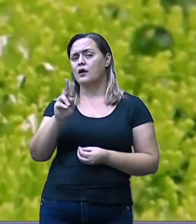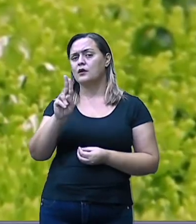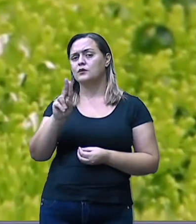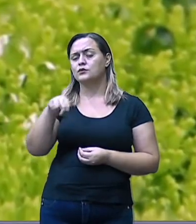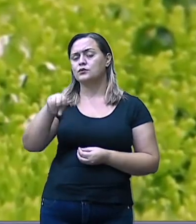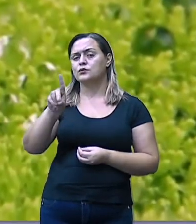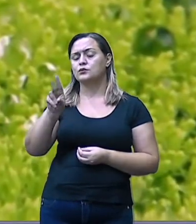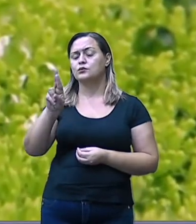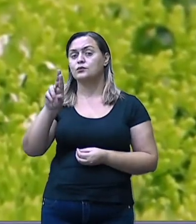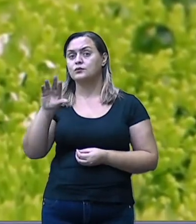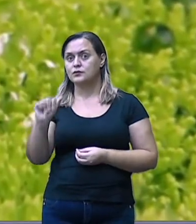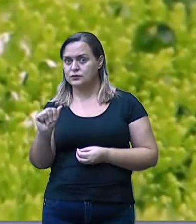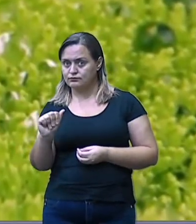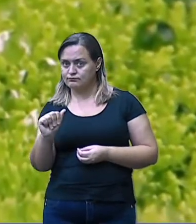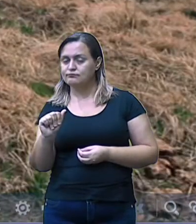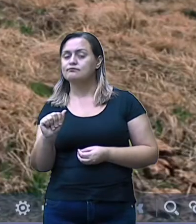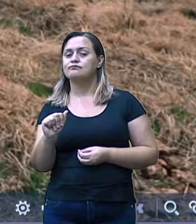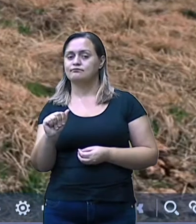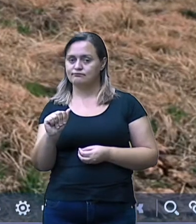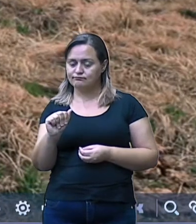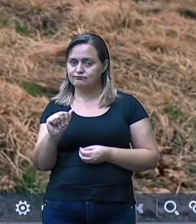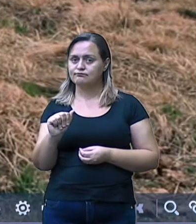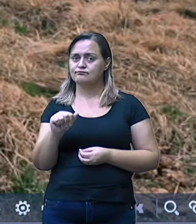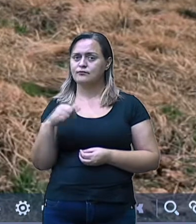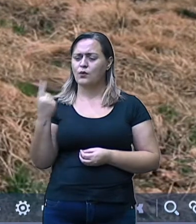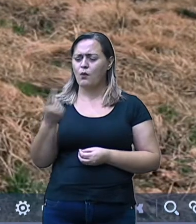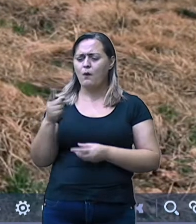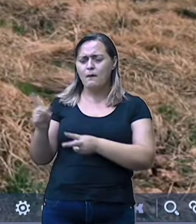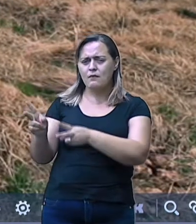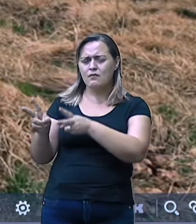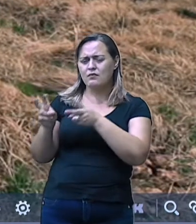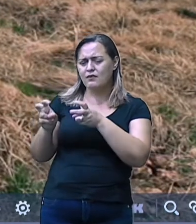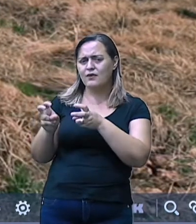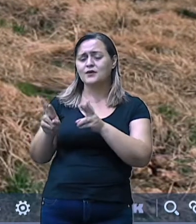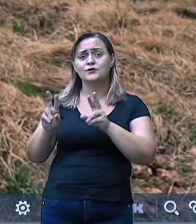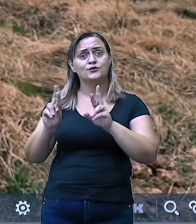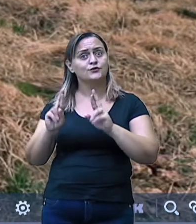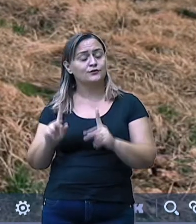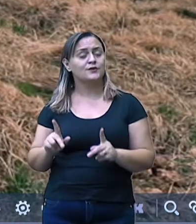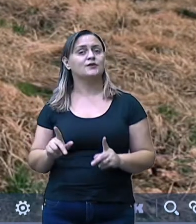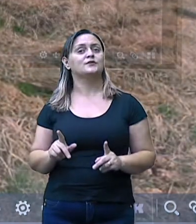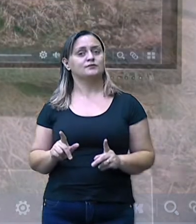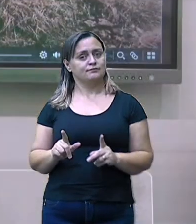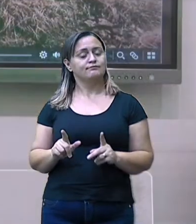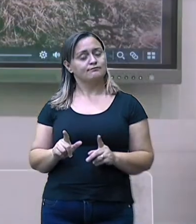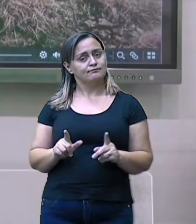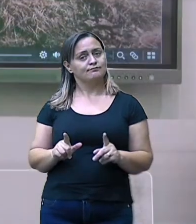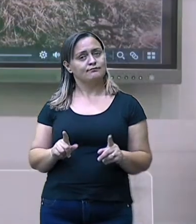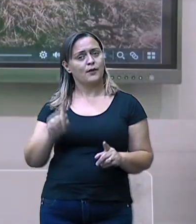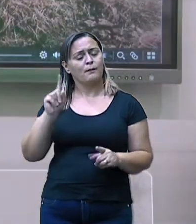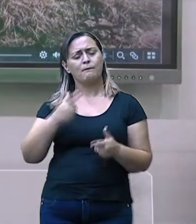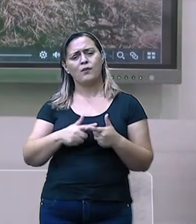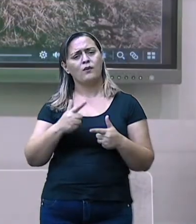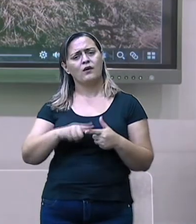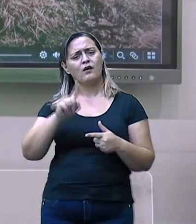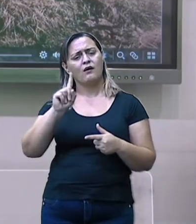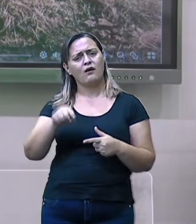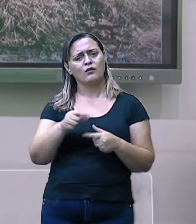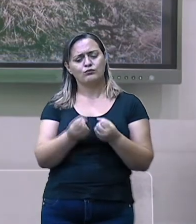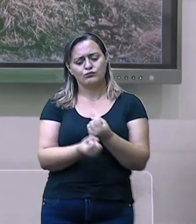diferente da taiga, nós observamos aqui o seguinte, ela é uma vegetação